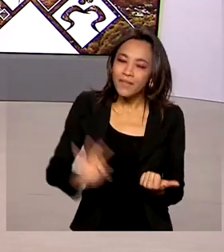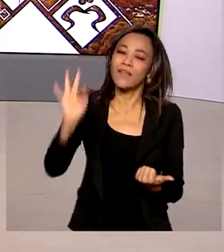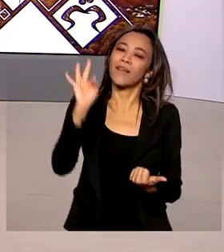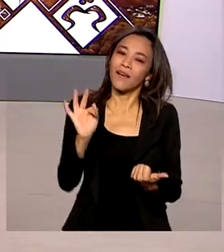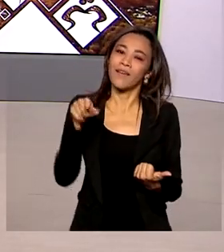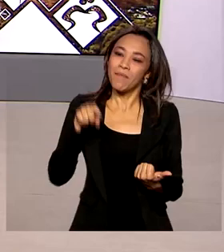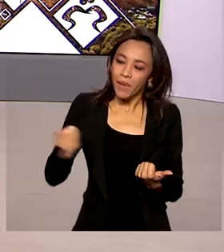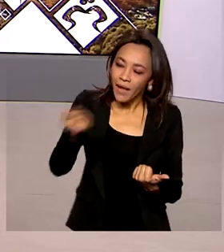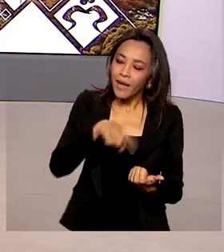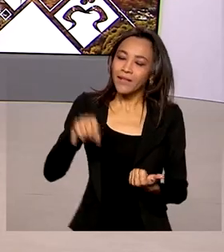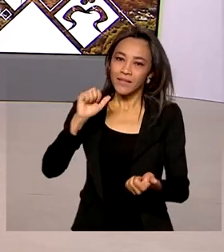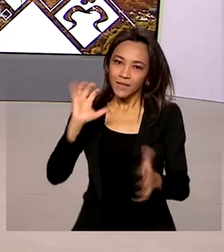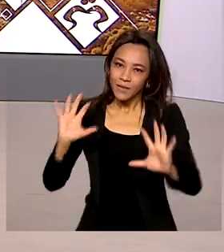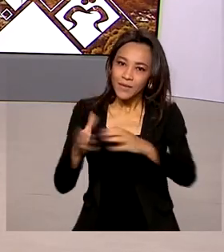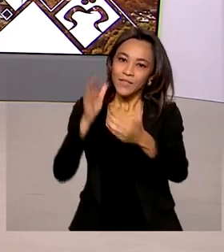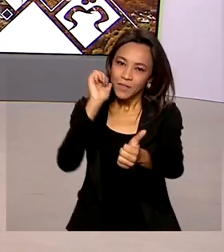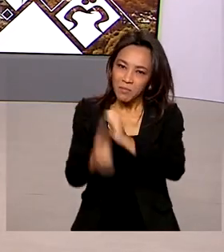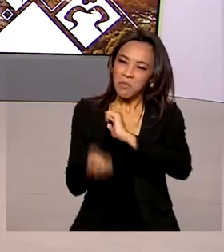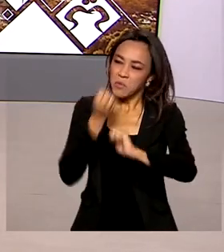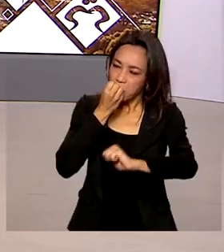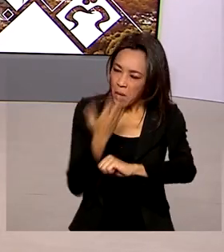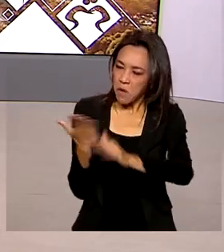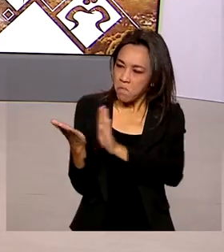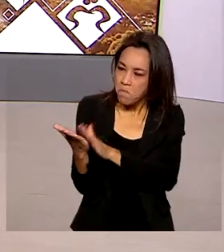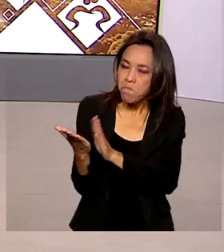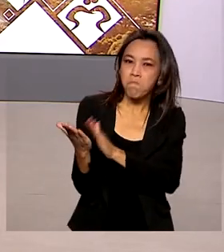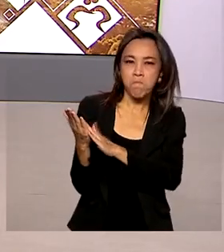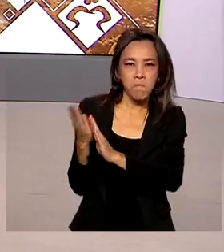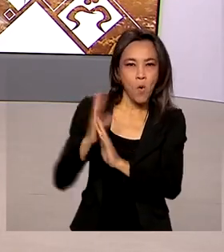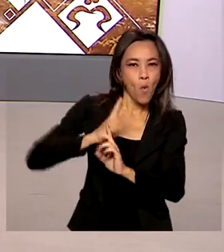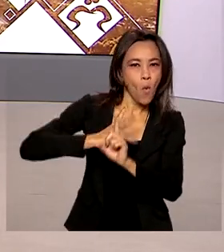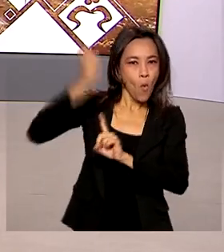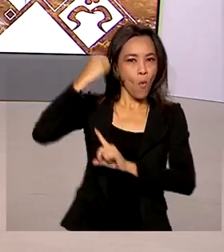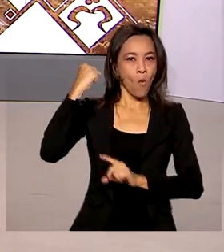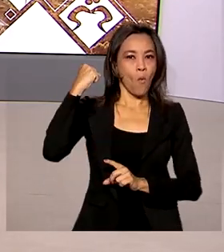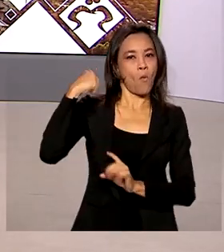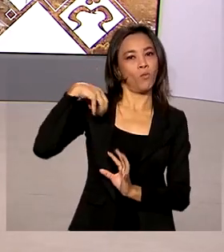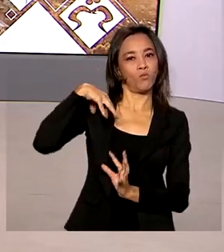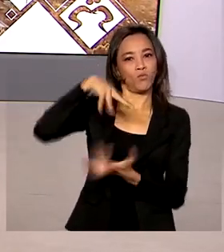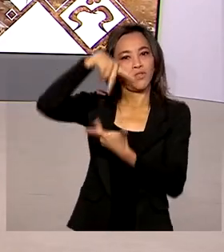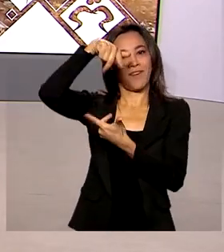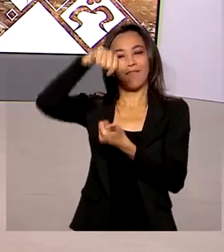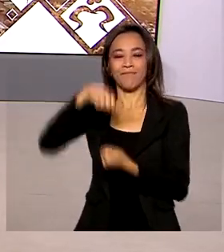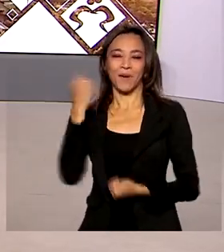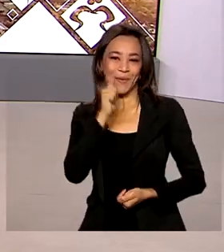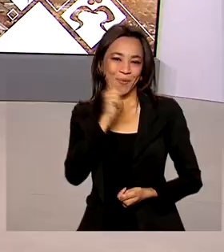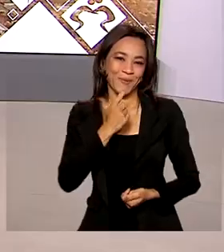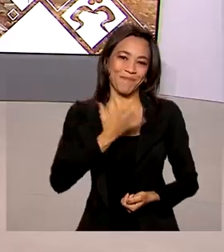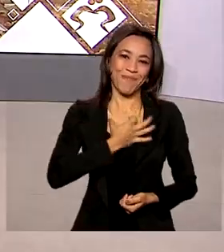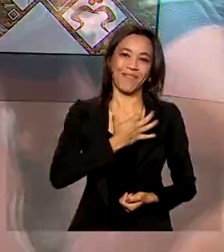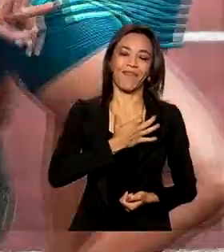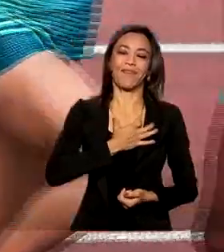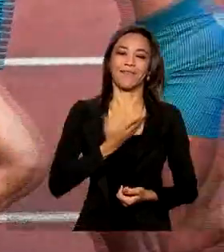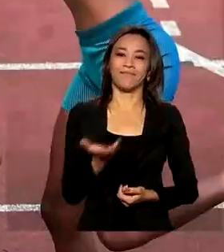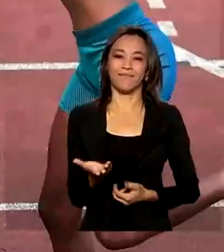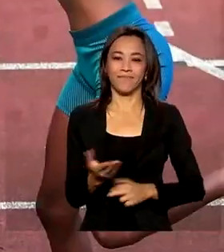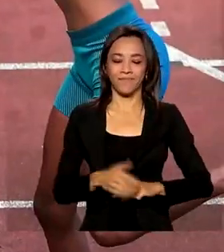destinado aos esportistas mais bem posicionados no ranking mundial e com mais chances de medalhas olímpicas.